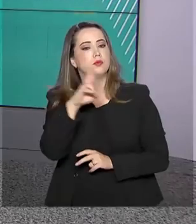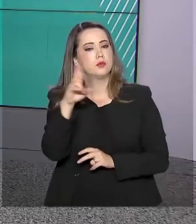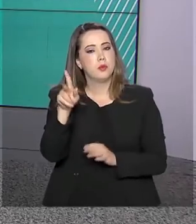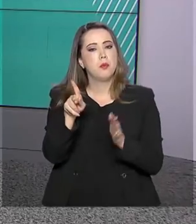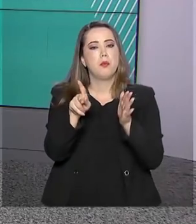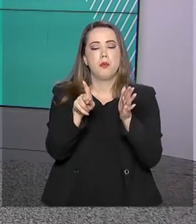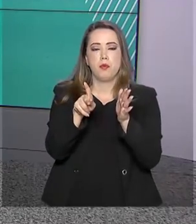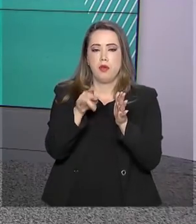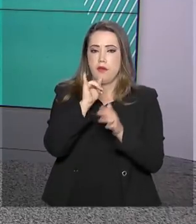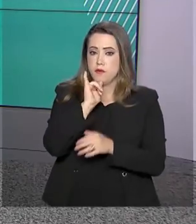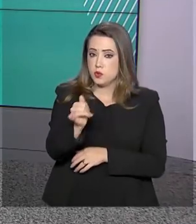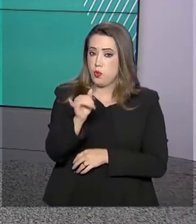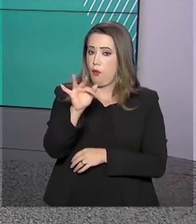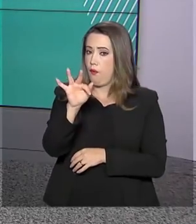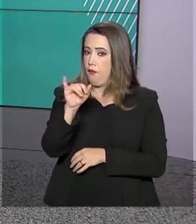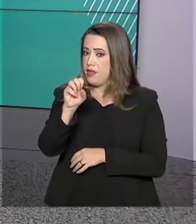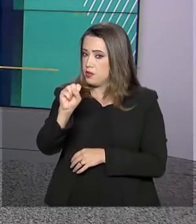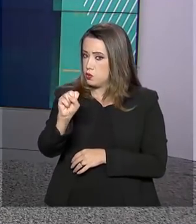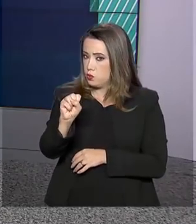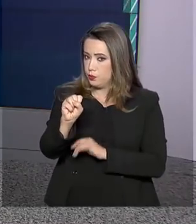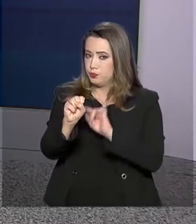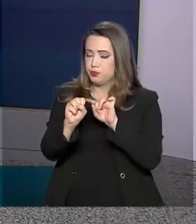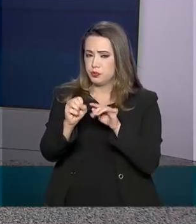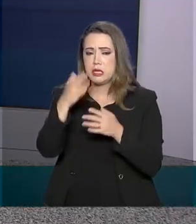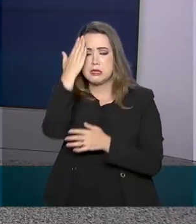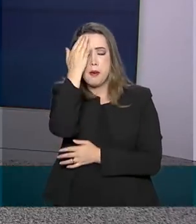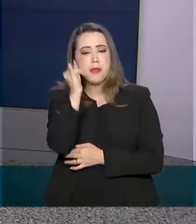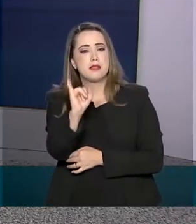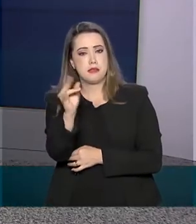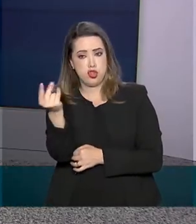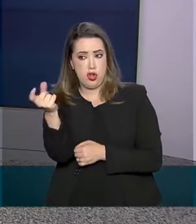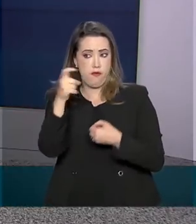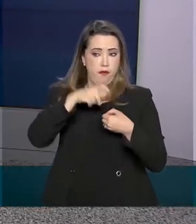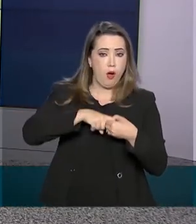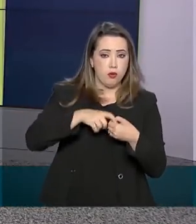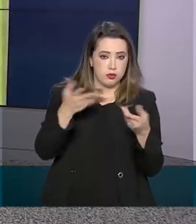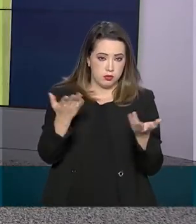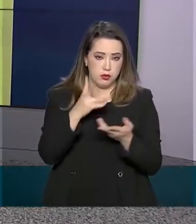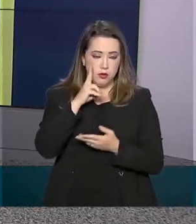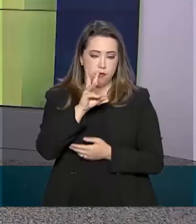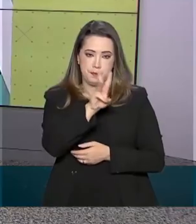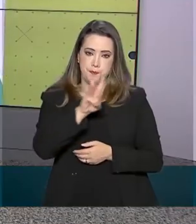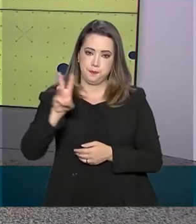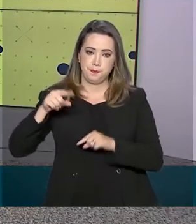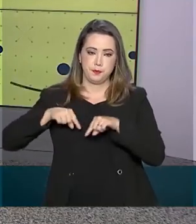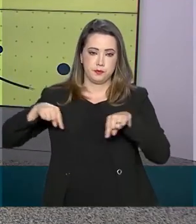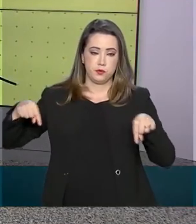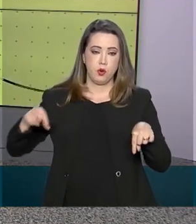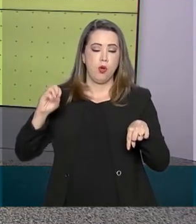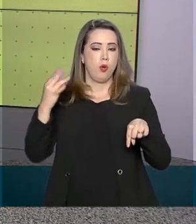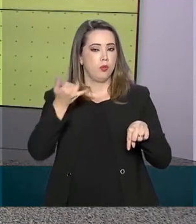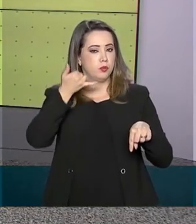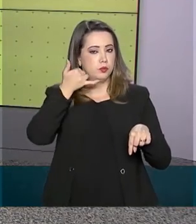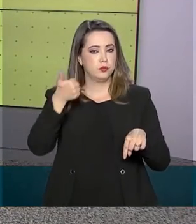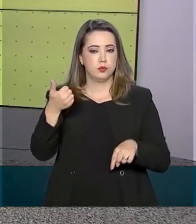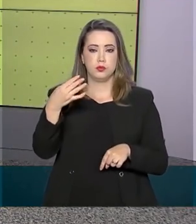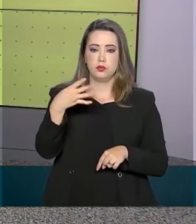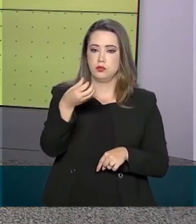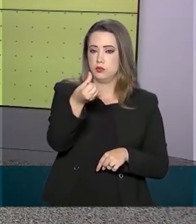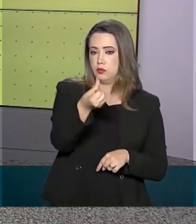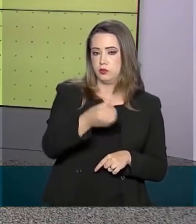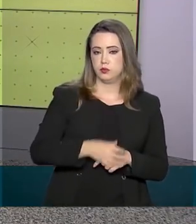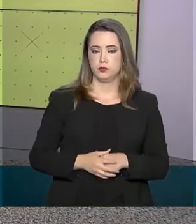segundo o fisco. Para saber se teve a declaração liberada, é só acessar a página da Receita na internet ou ligar para o